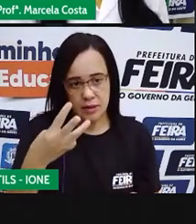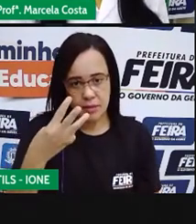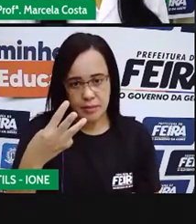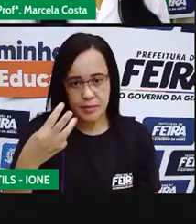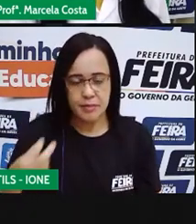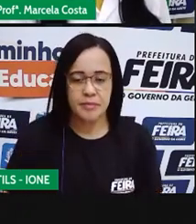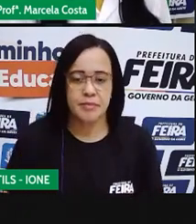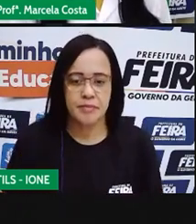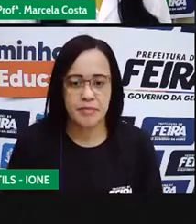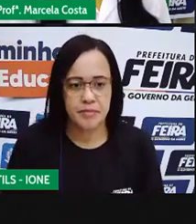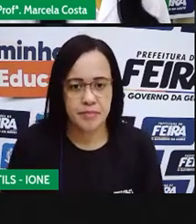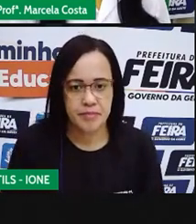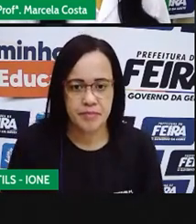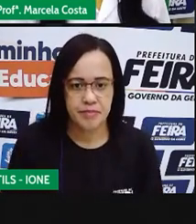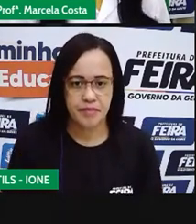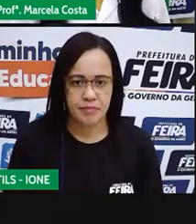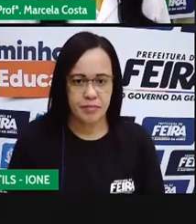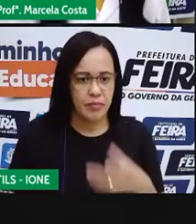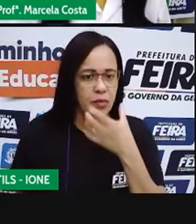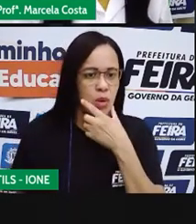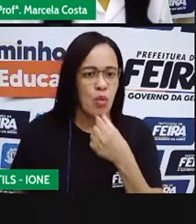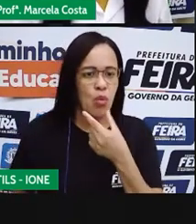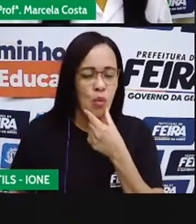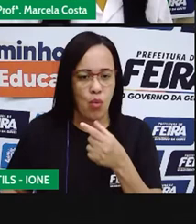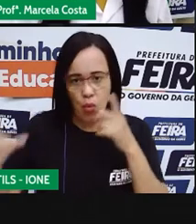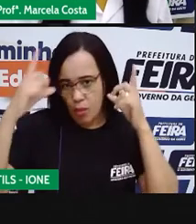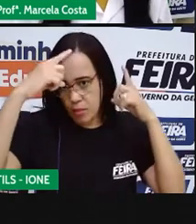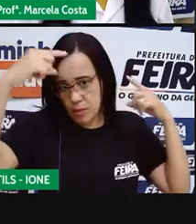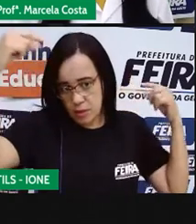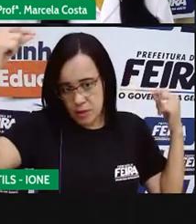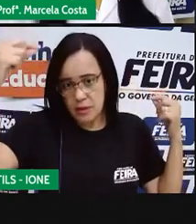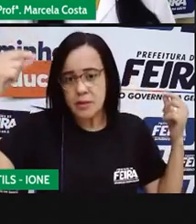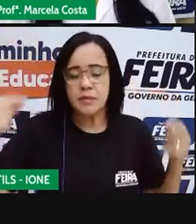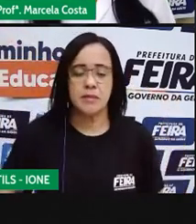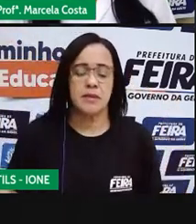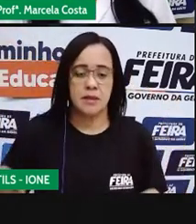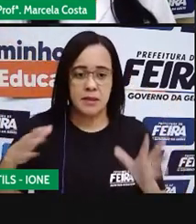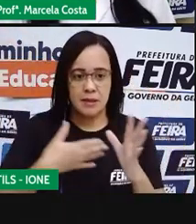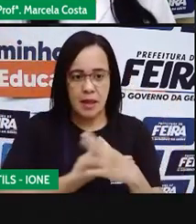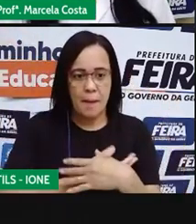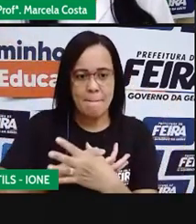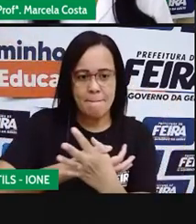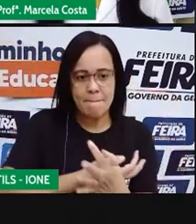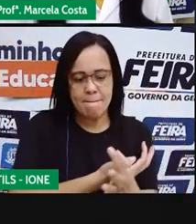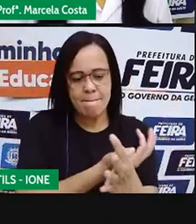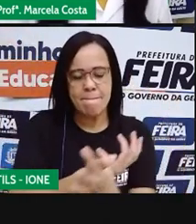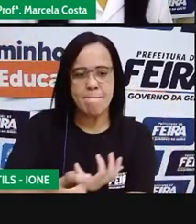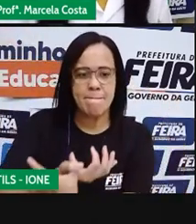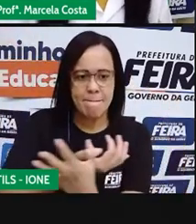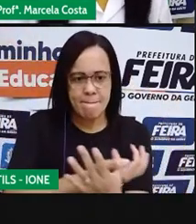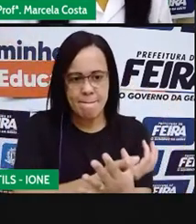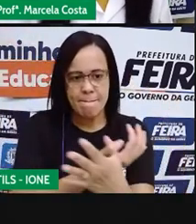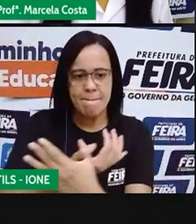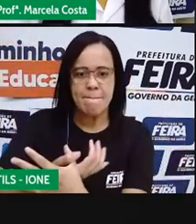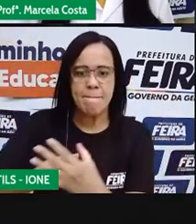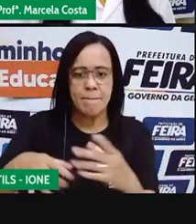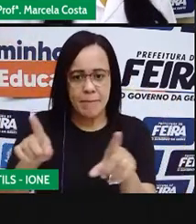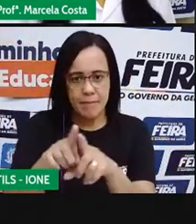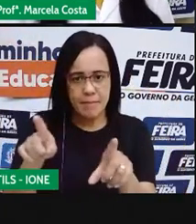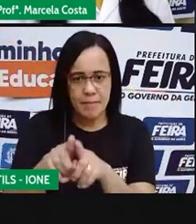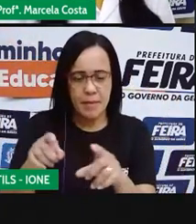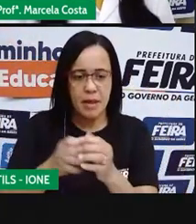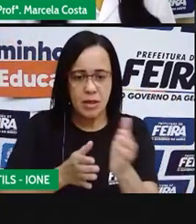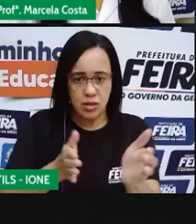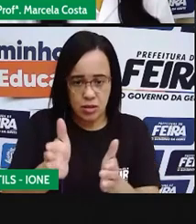Então, Eric, da Pequena Sereia, tem o cabelo preto, o Aladim também, a Jasmine e a